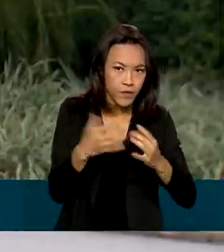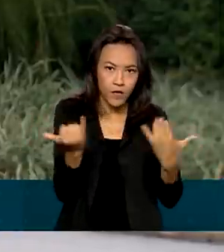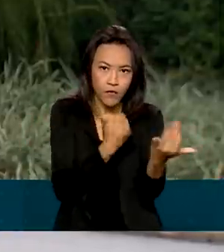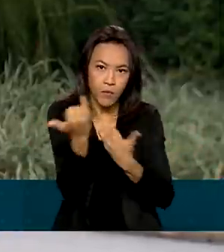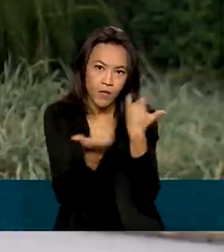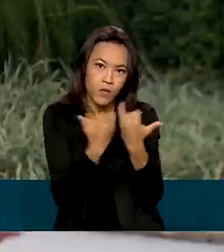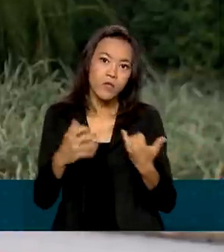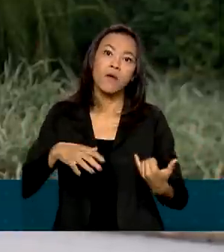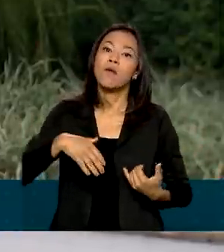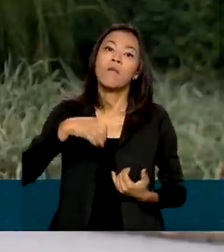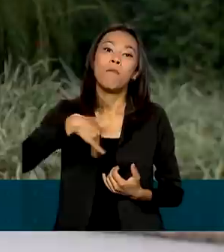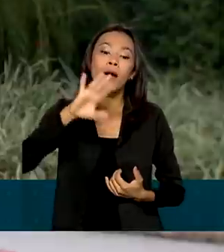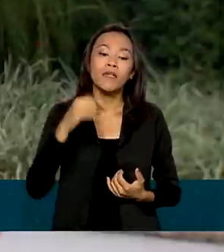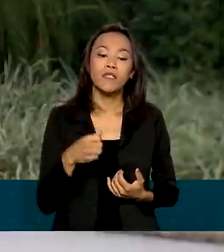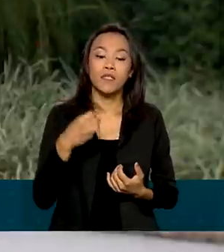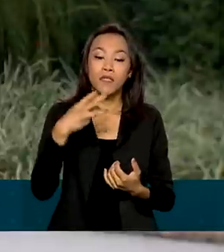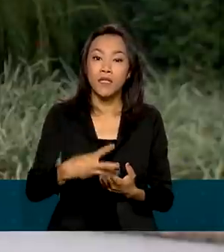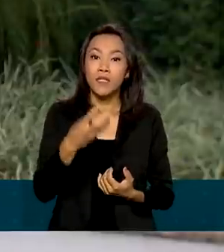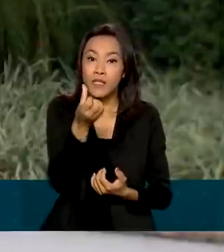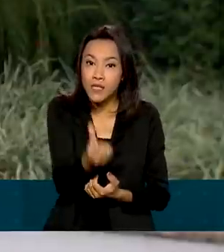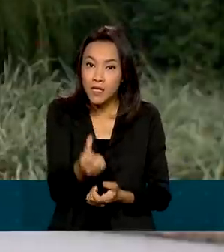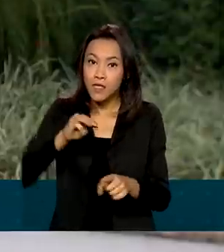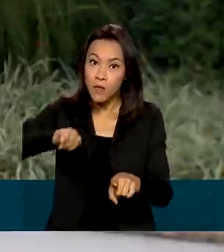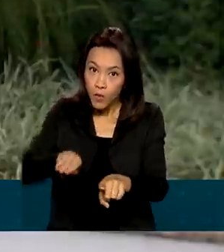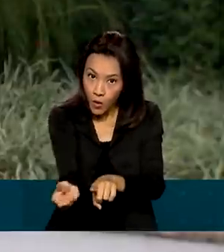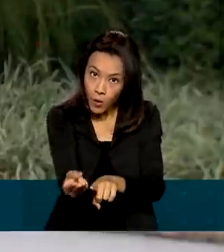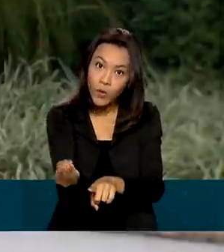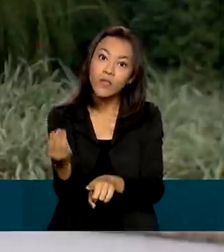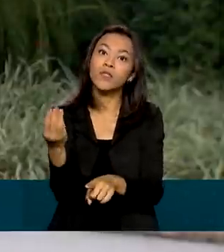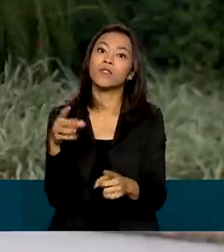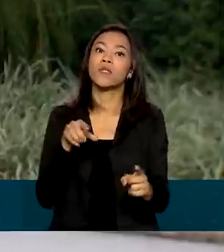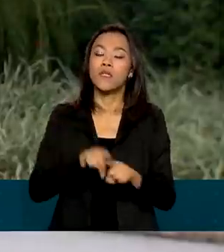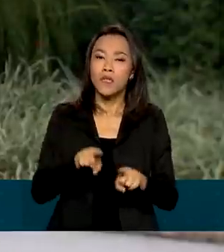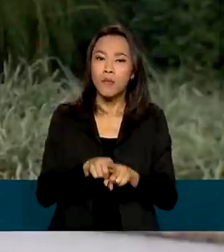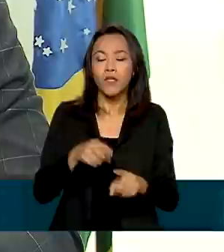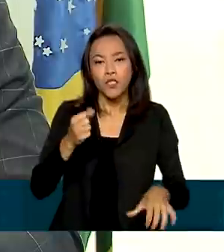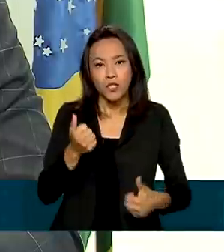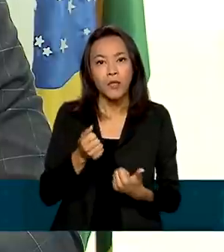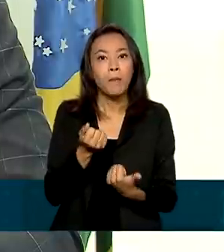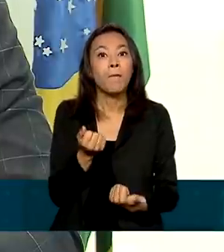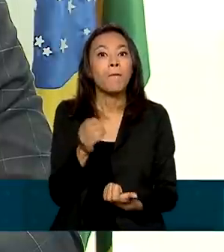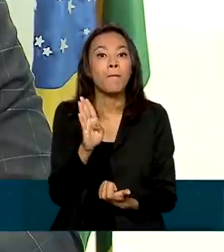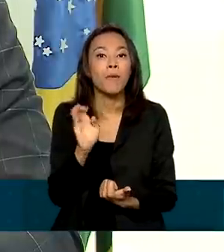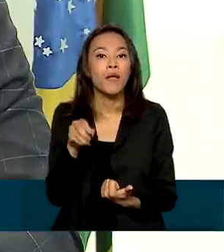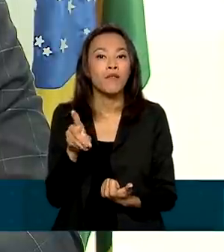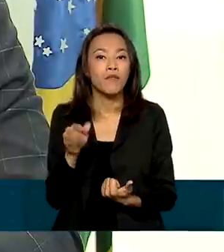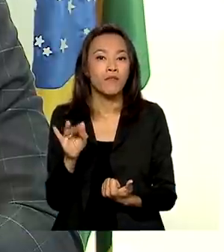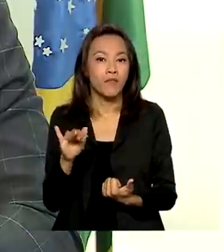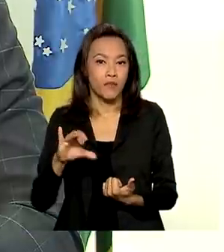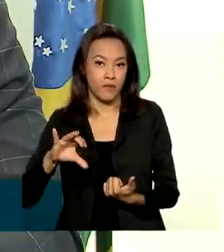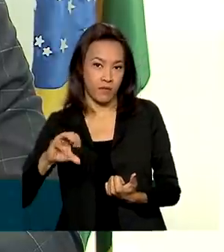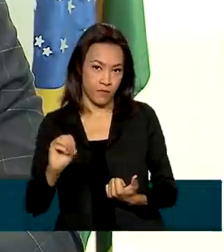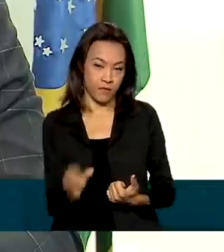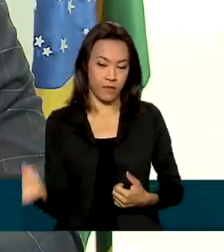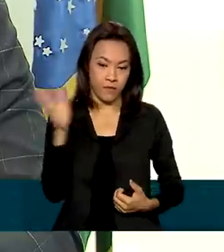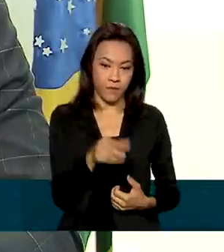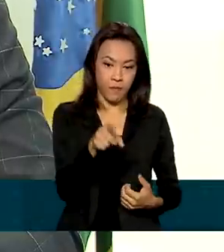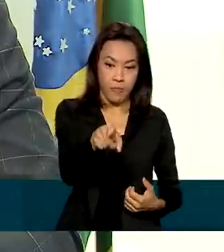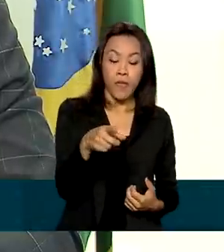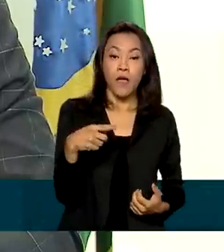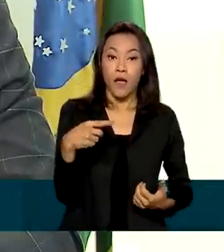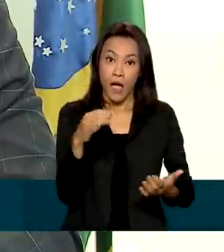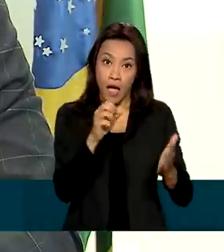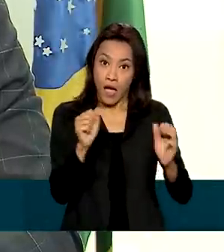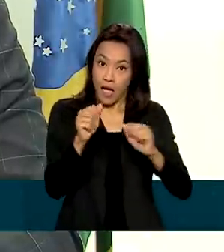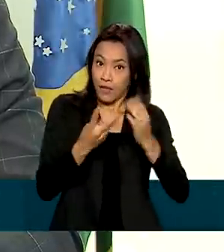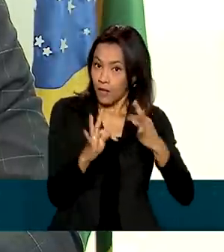36 bilhões de registros de remuneração de trabalho e de benefícios. A tecnologia tem que ser aliada do governo, é isso